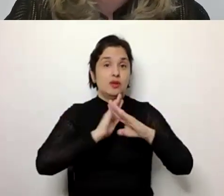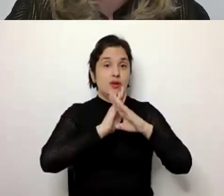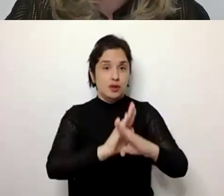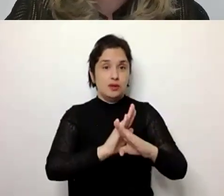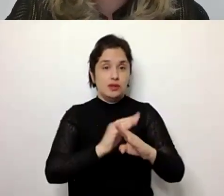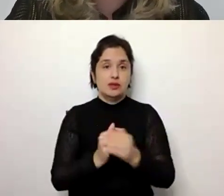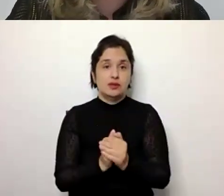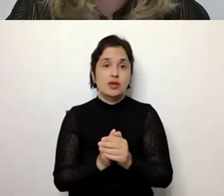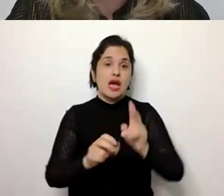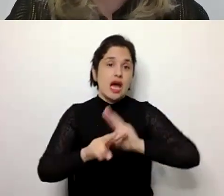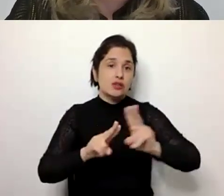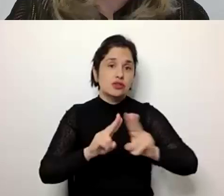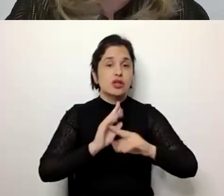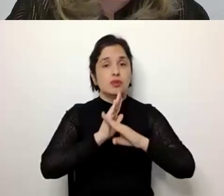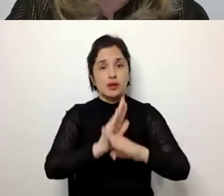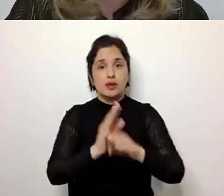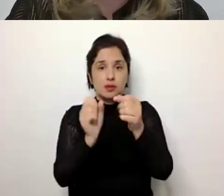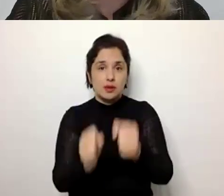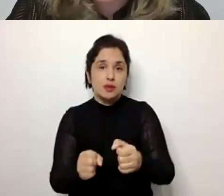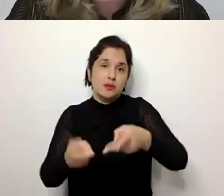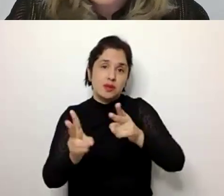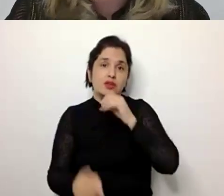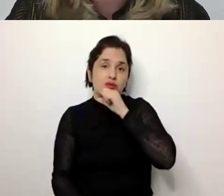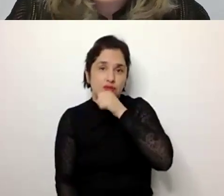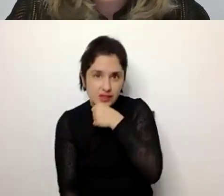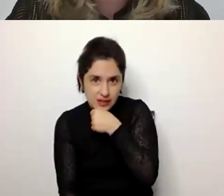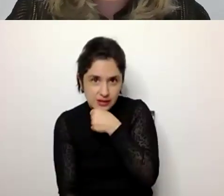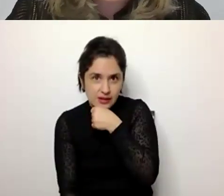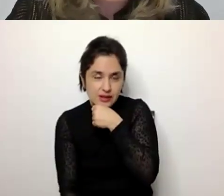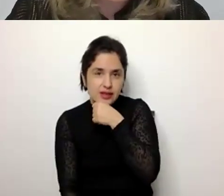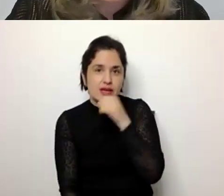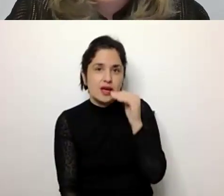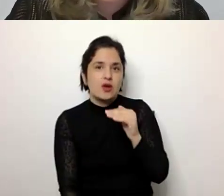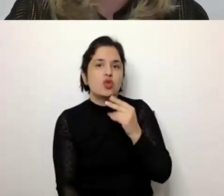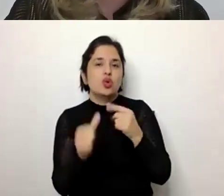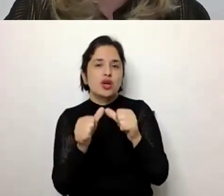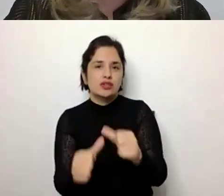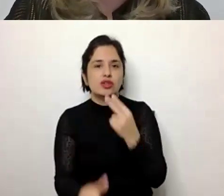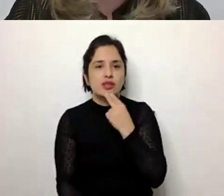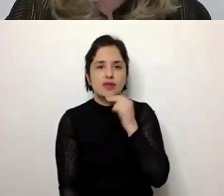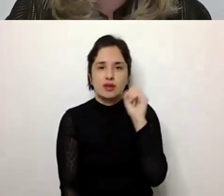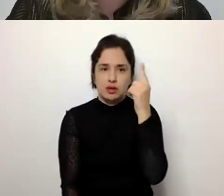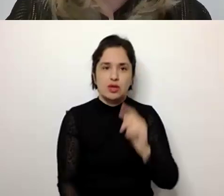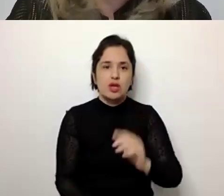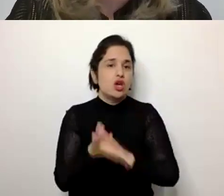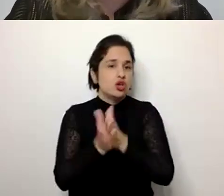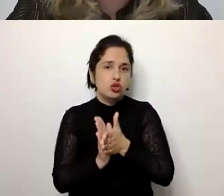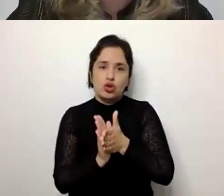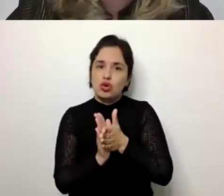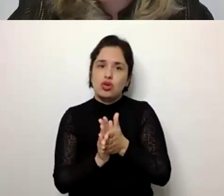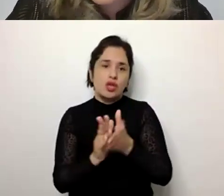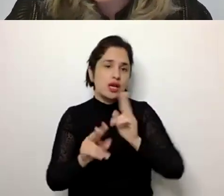né? Quais são ações que vão possibilitar maior longevidade para essa população? Primeiro, todas as ações